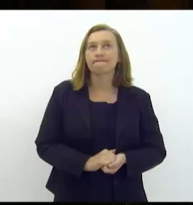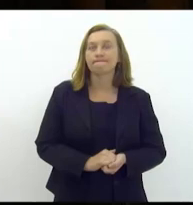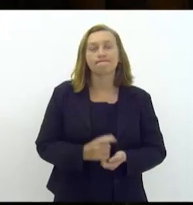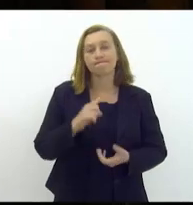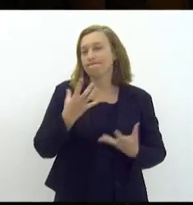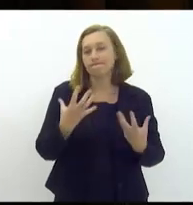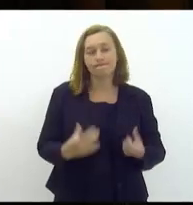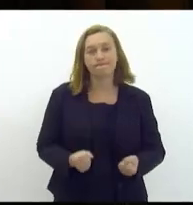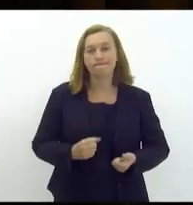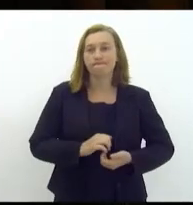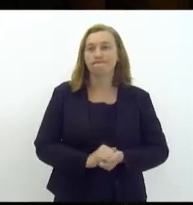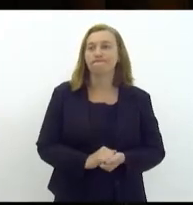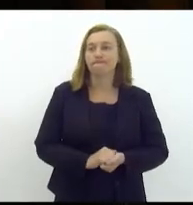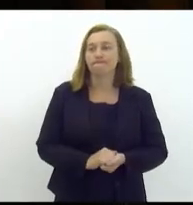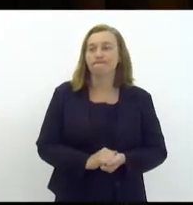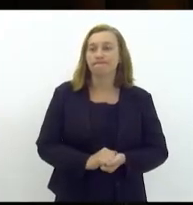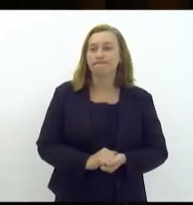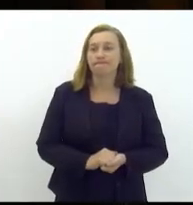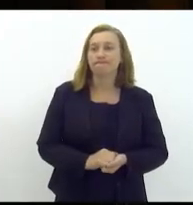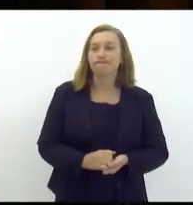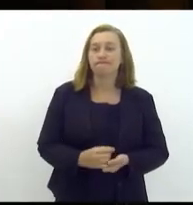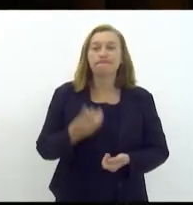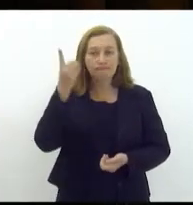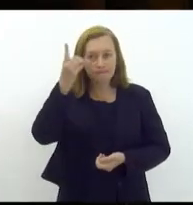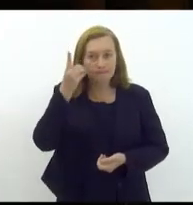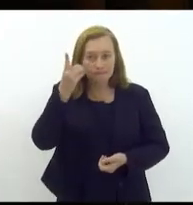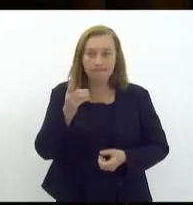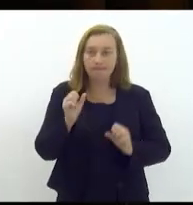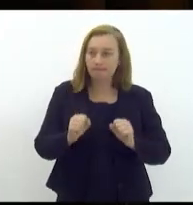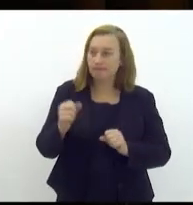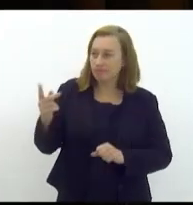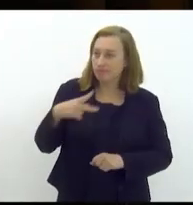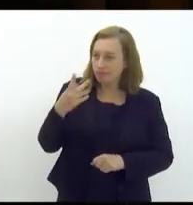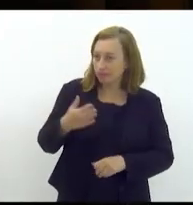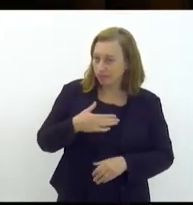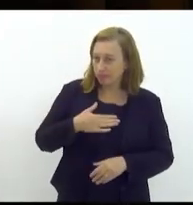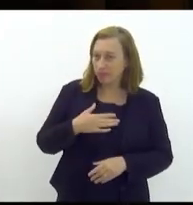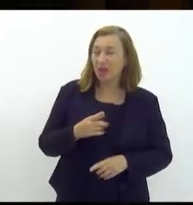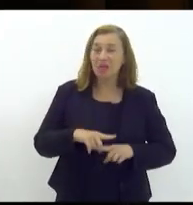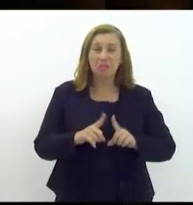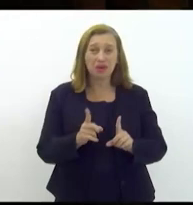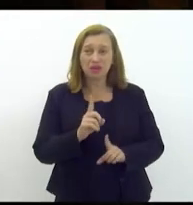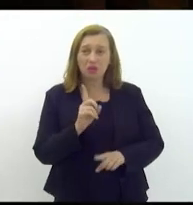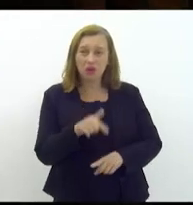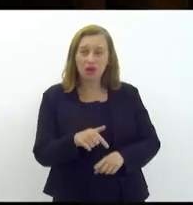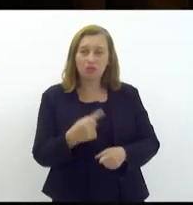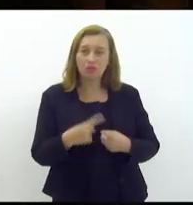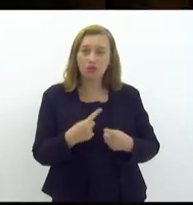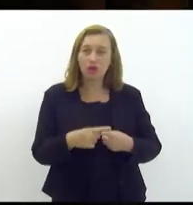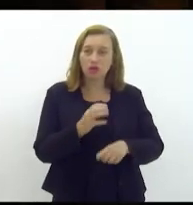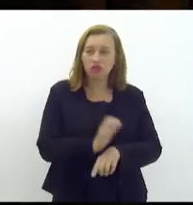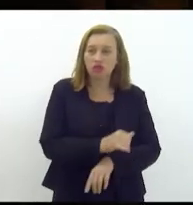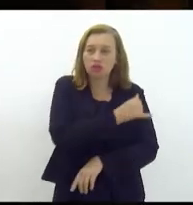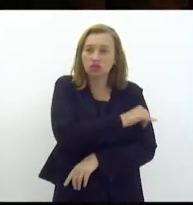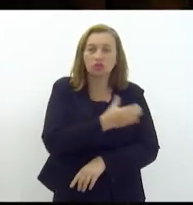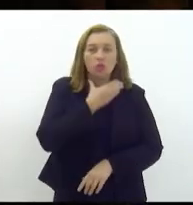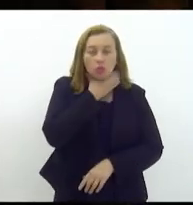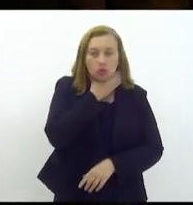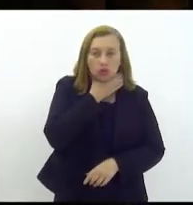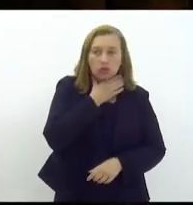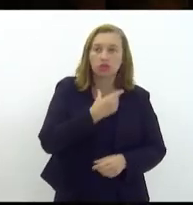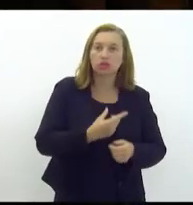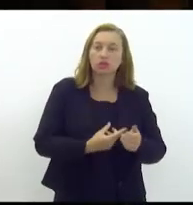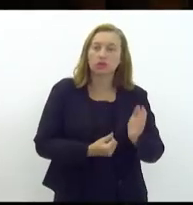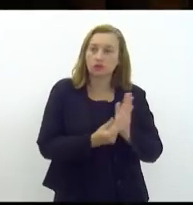inaceitável e algum deputado poderia argumentar comigo mas isso não é porque o estado do Rio de Janeiro está numa crise financeira